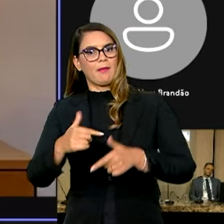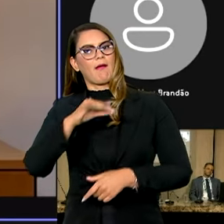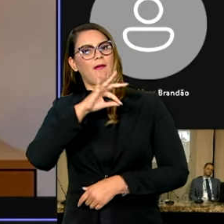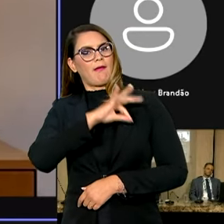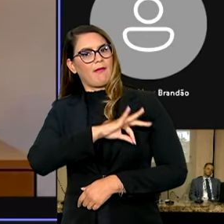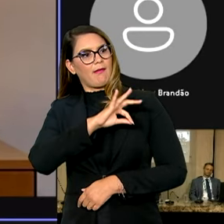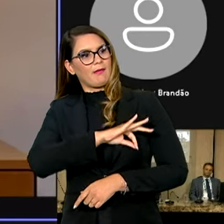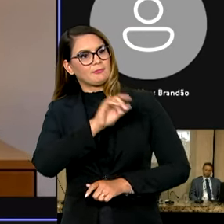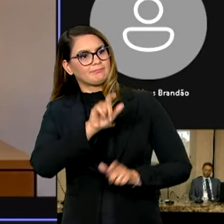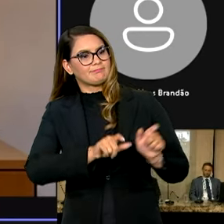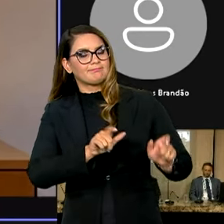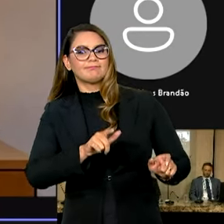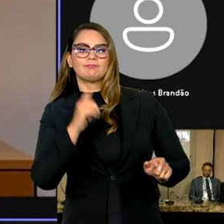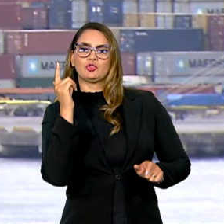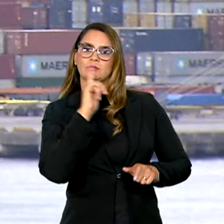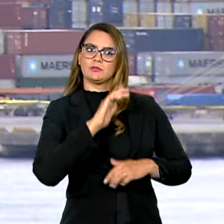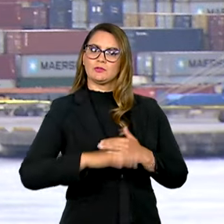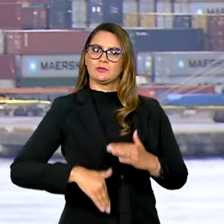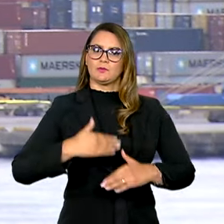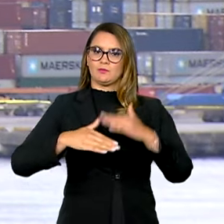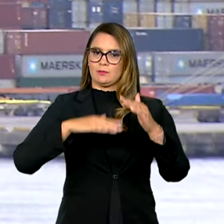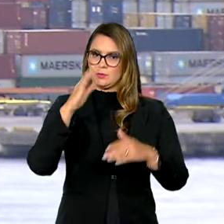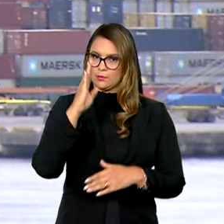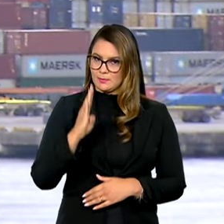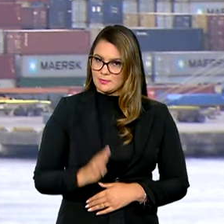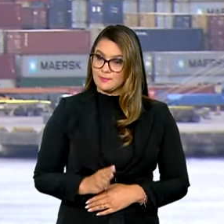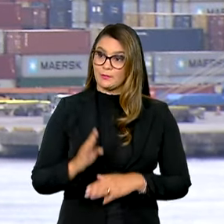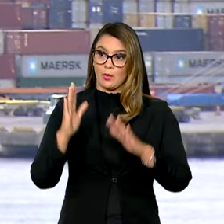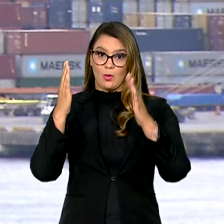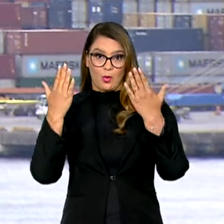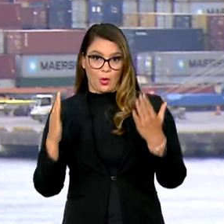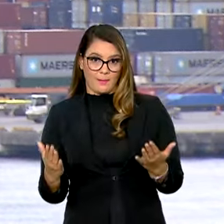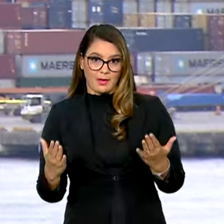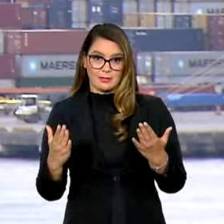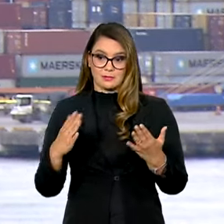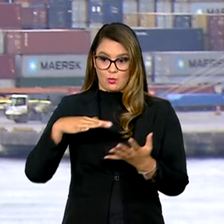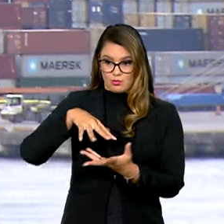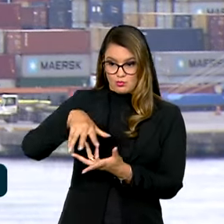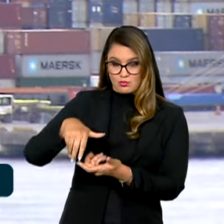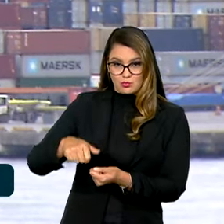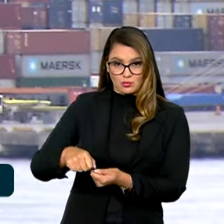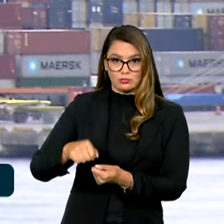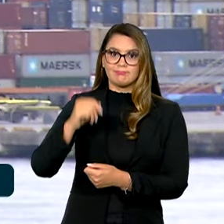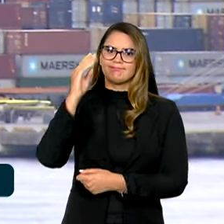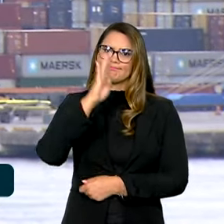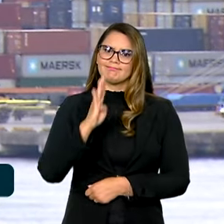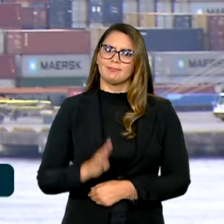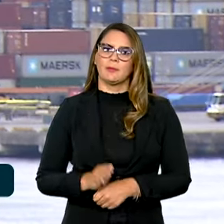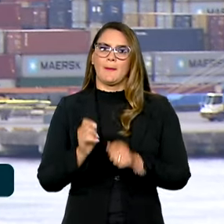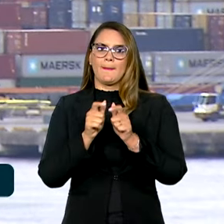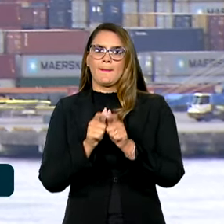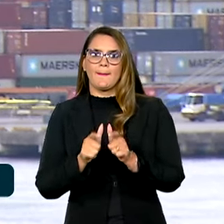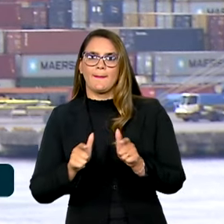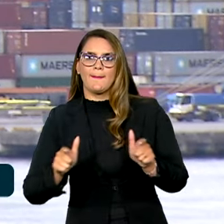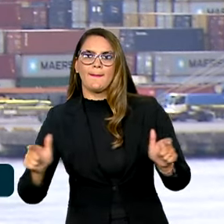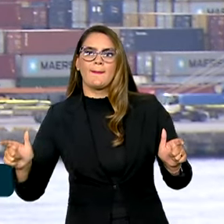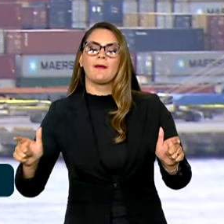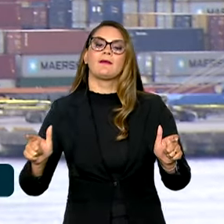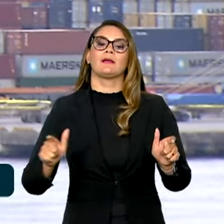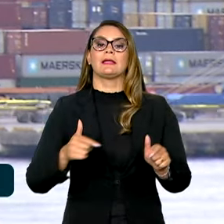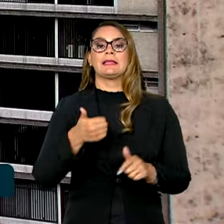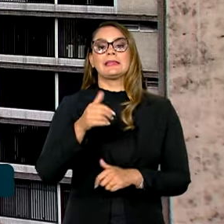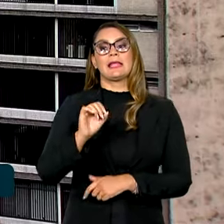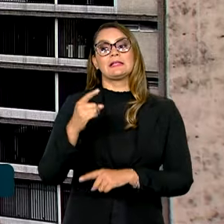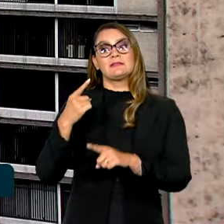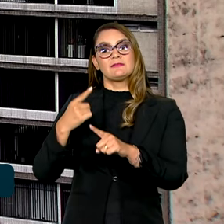o desenvolvimento brasileiro. Em comparação aos resultados mundiais, o Brasil teve uma expansão do comércio exterior 10 vezes